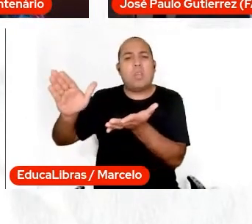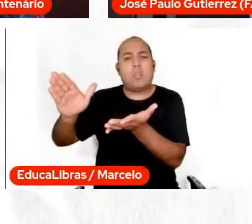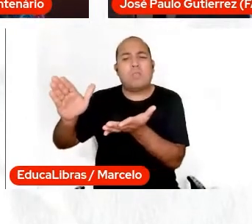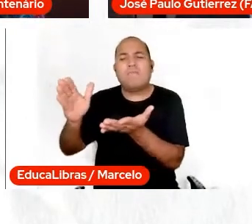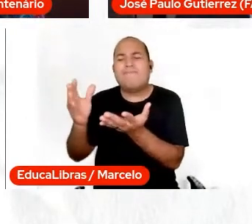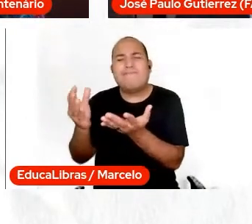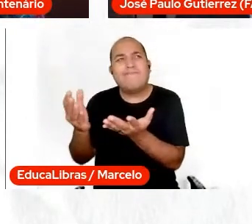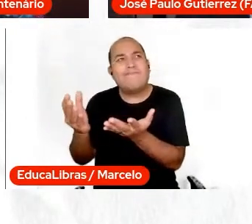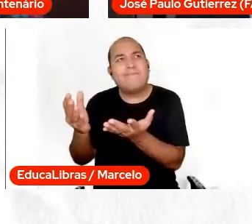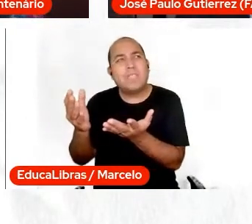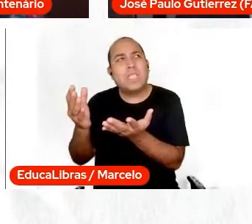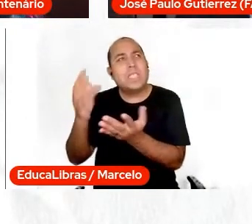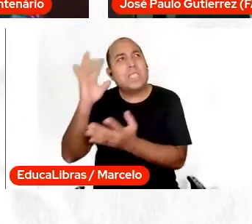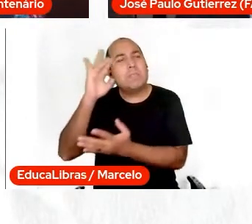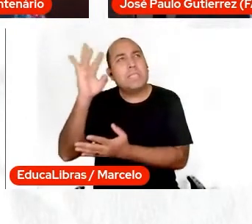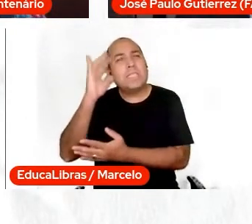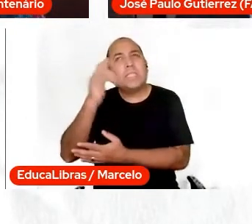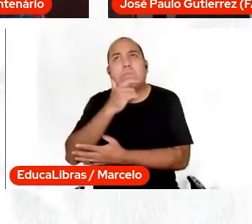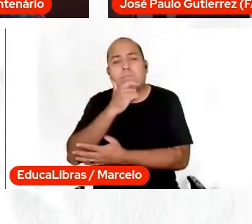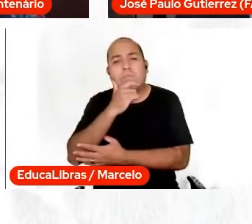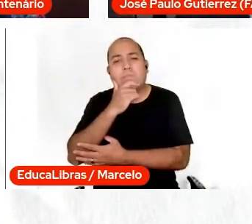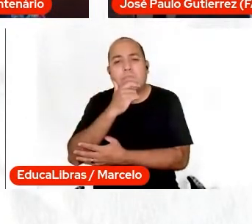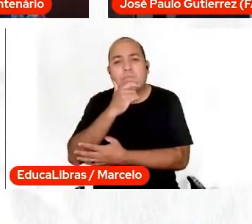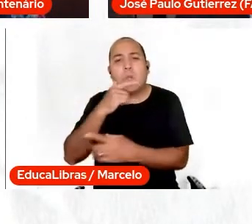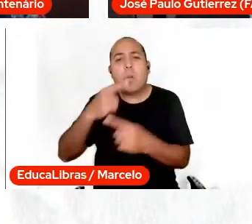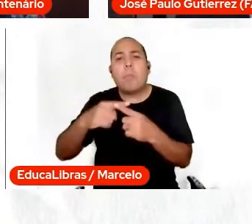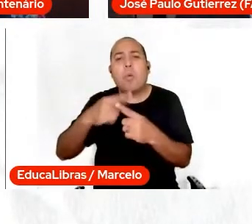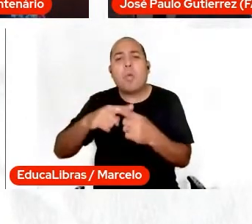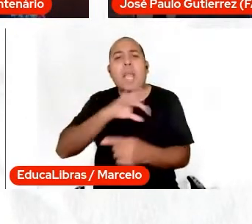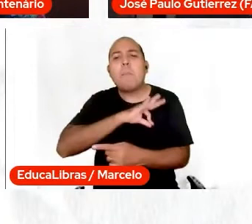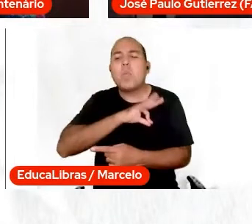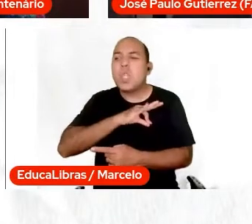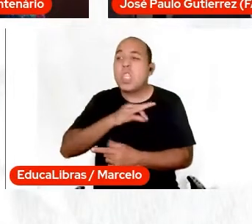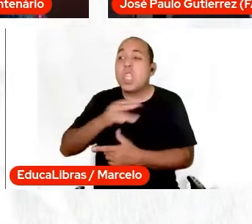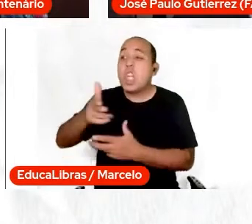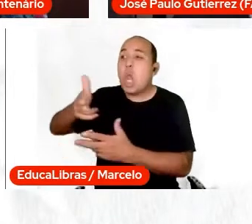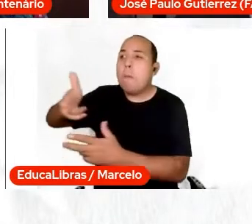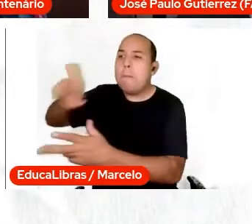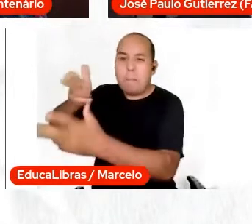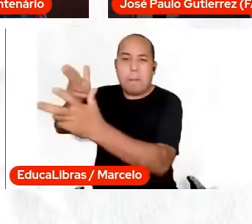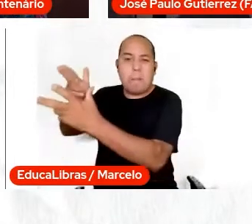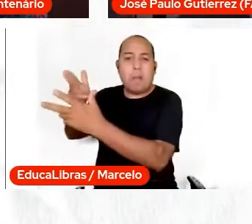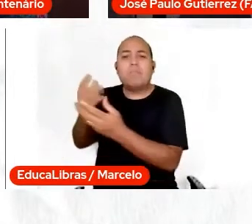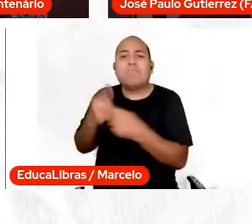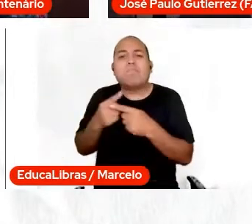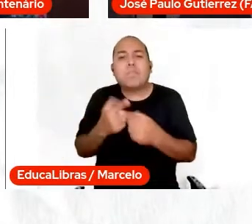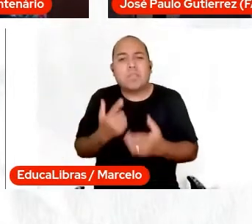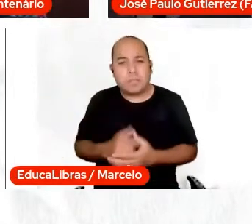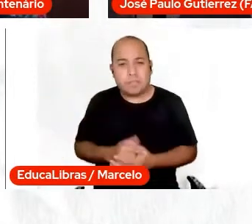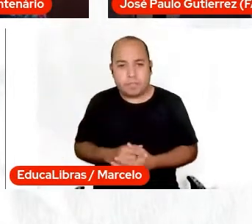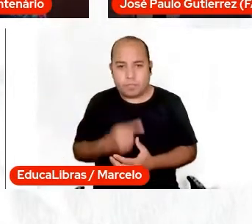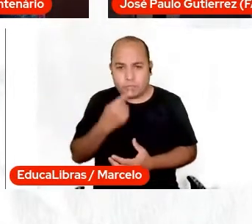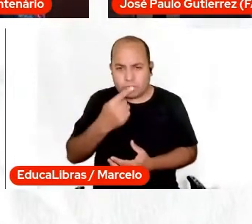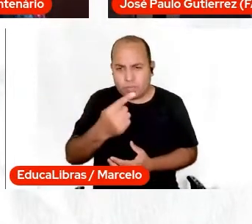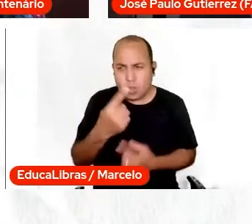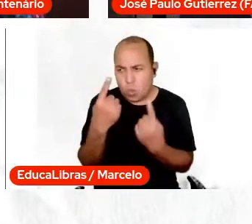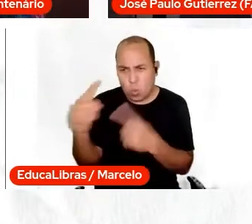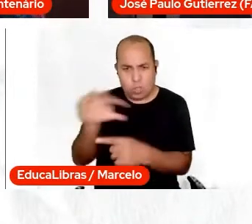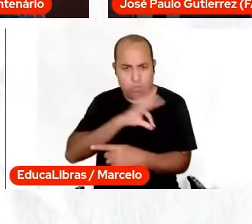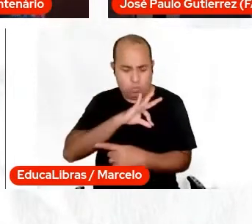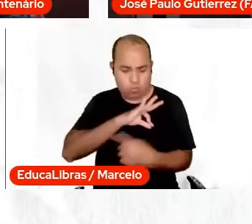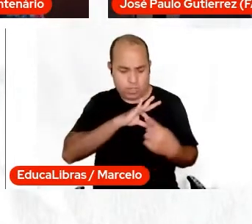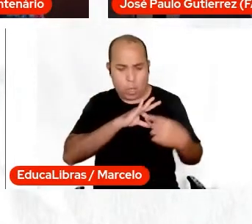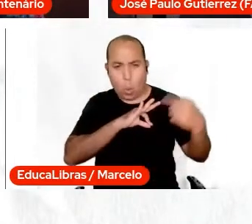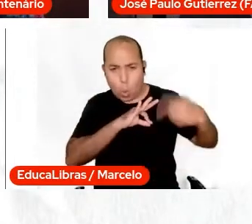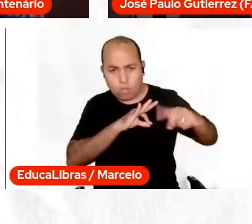tantas coisas para a gente perguntar, e por que que a polícia mata, né? Não estou falando que todas as polícias matam, mas